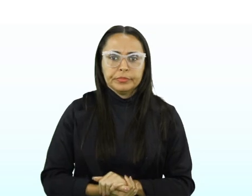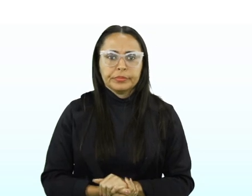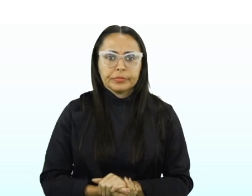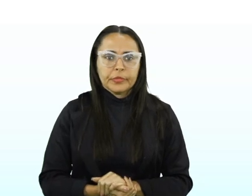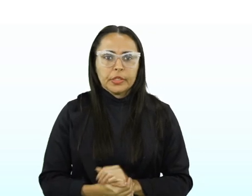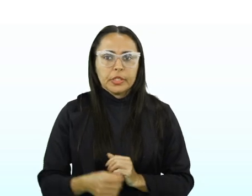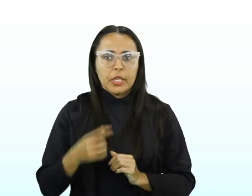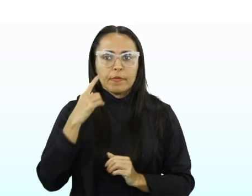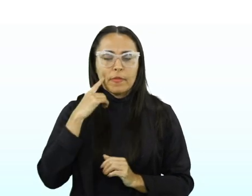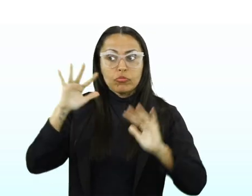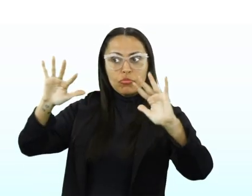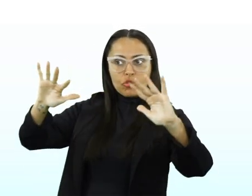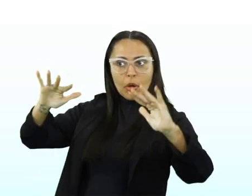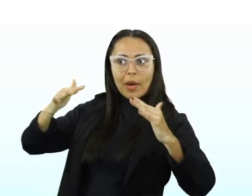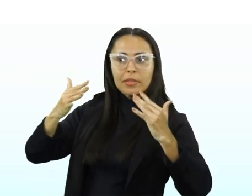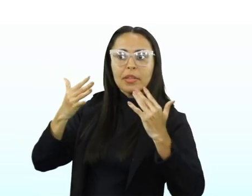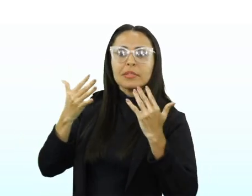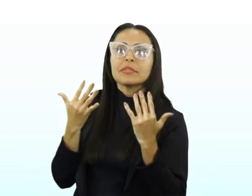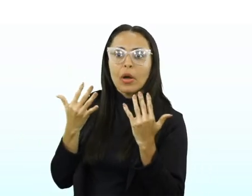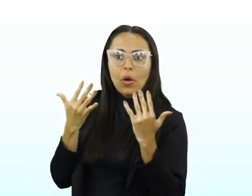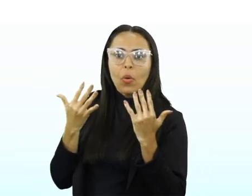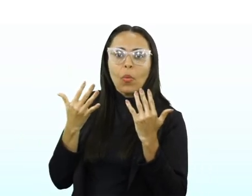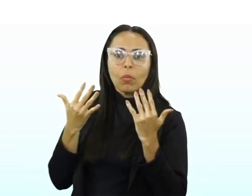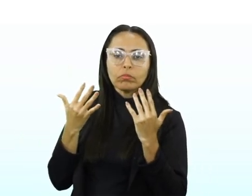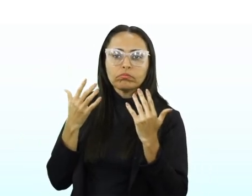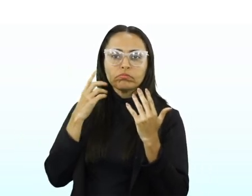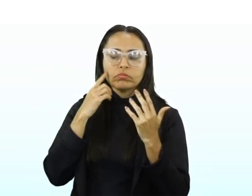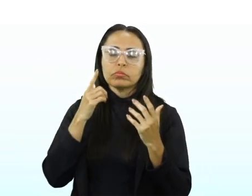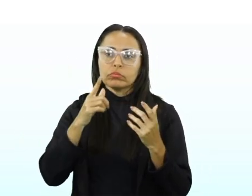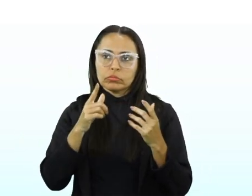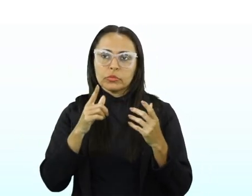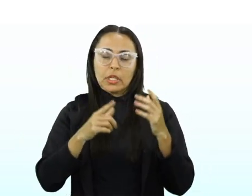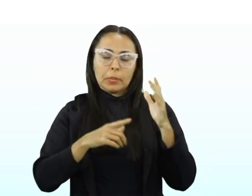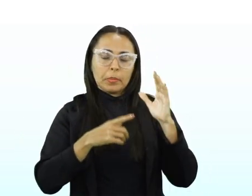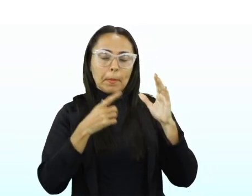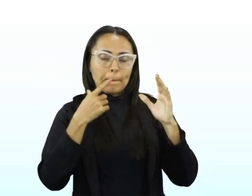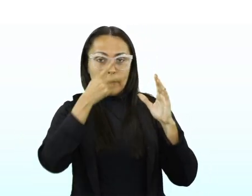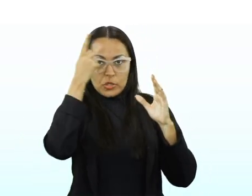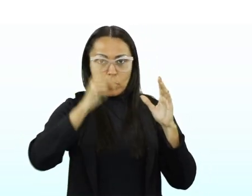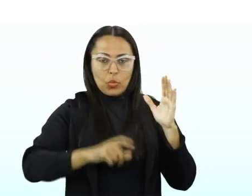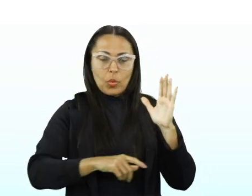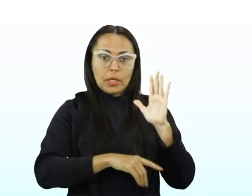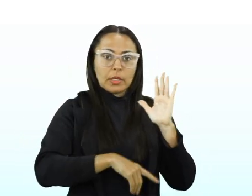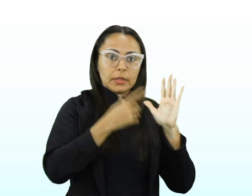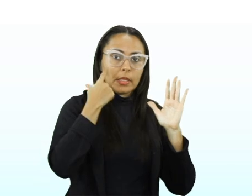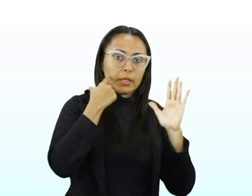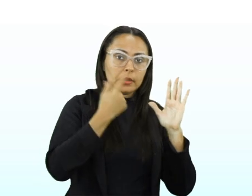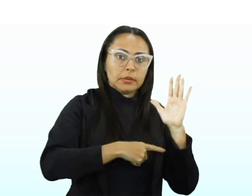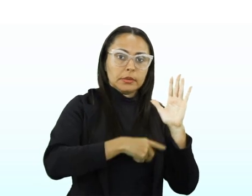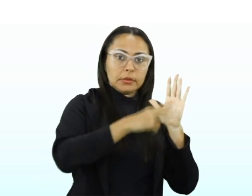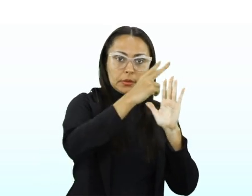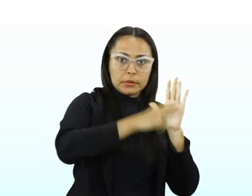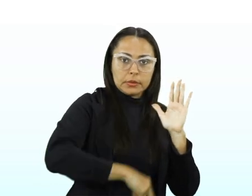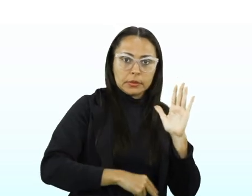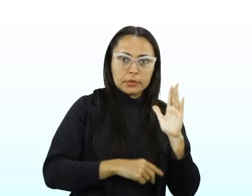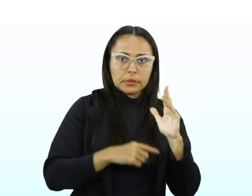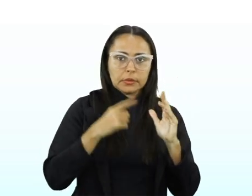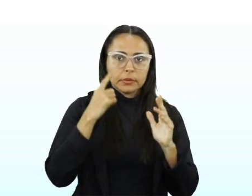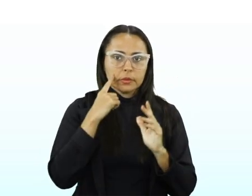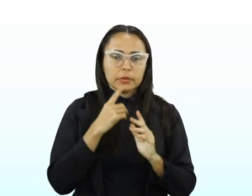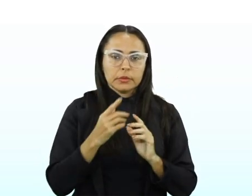vai chamar a atenção, a pretensão é chamar a atenção do leitor. É aquele texto que está voltado para um